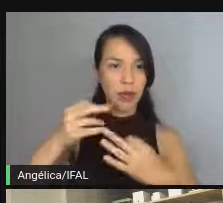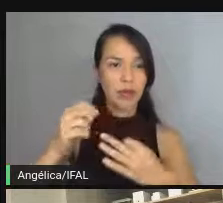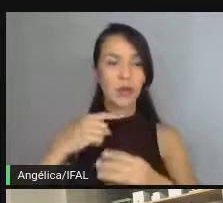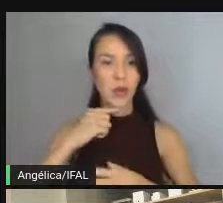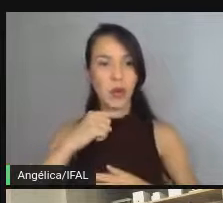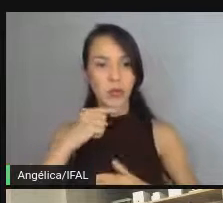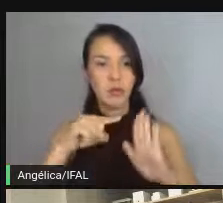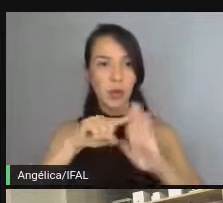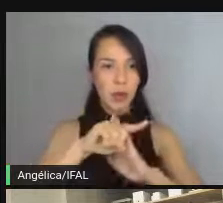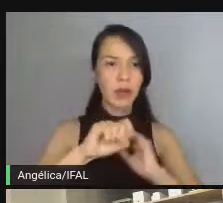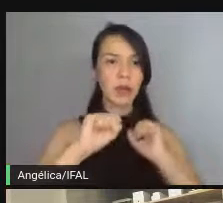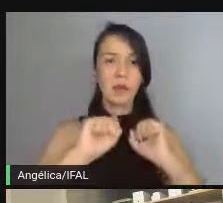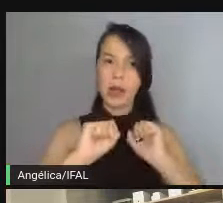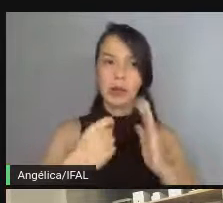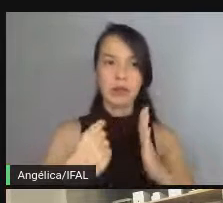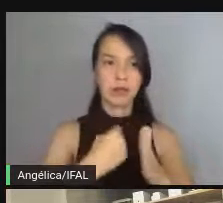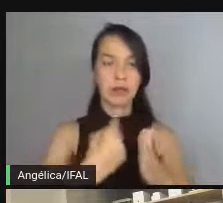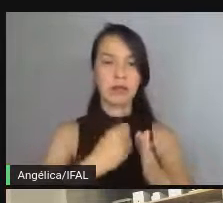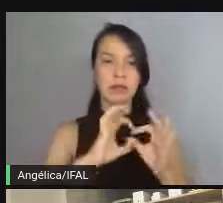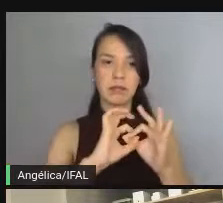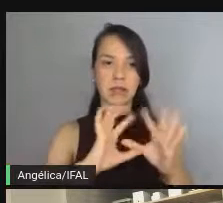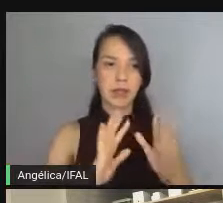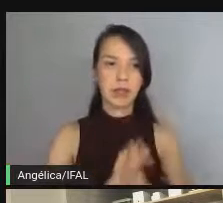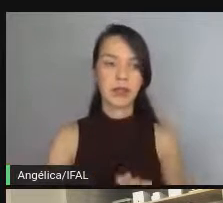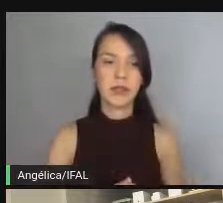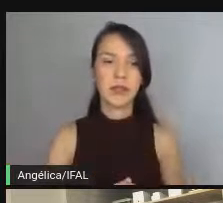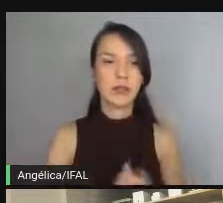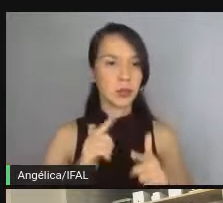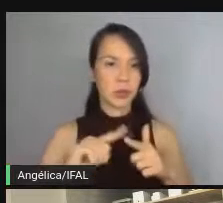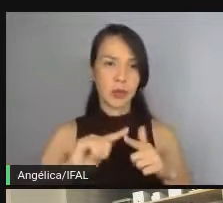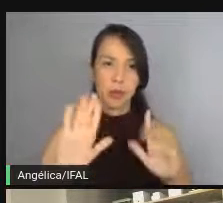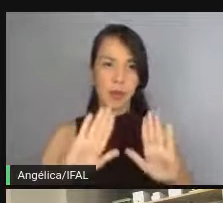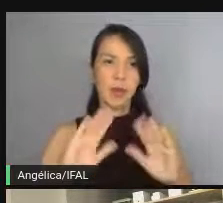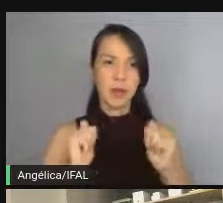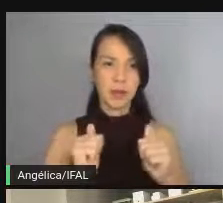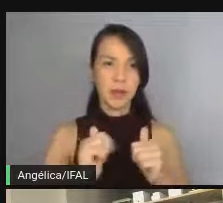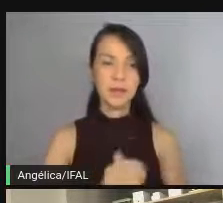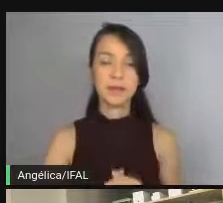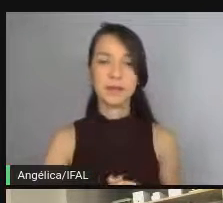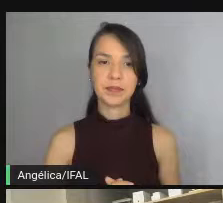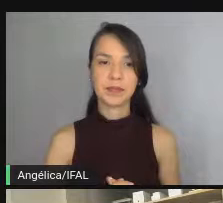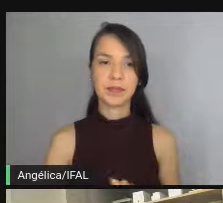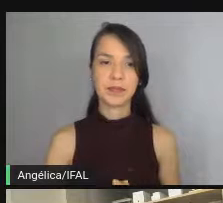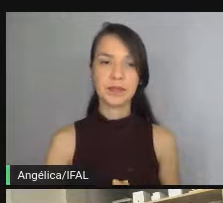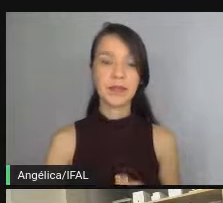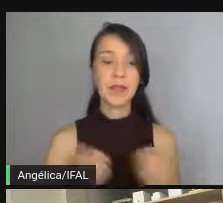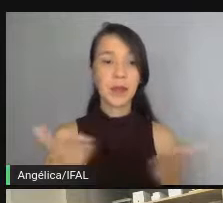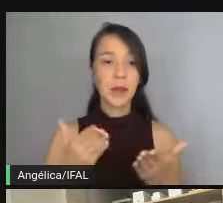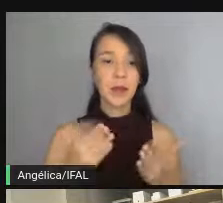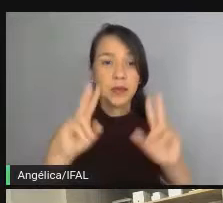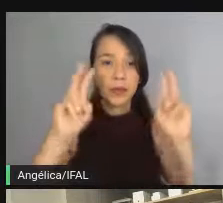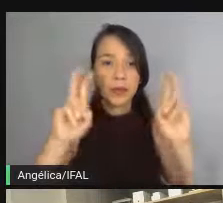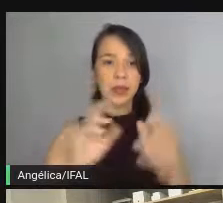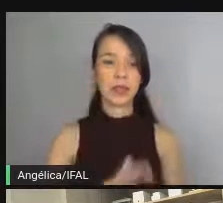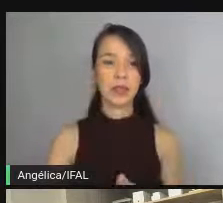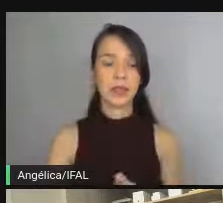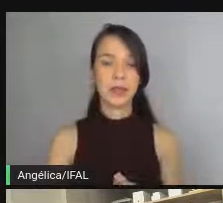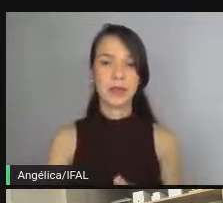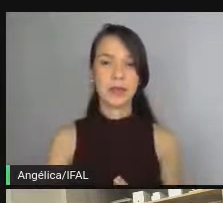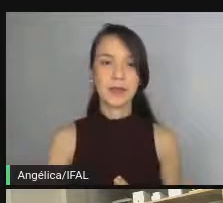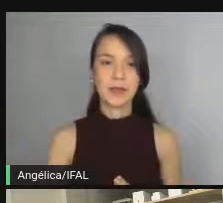surja no meio do caminho, pode interromper. Não tem problema nenhum. Hoje, o título aqui da